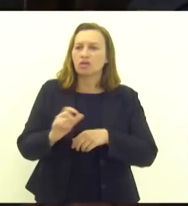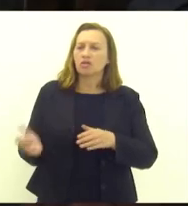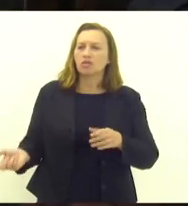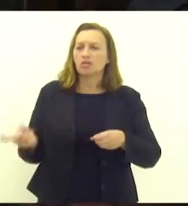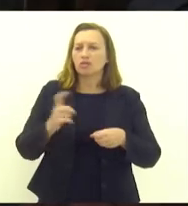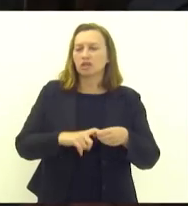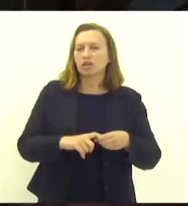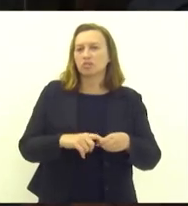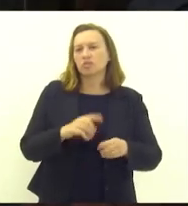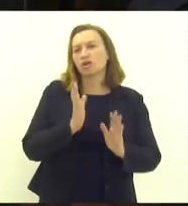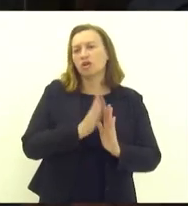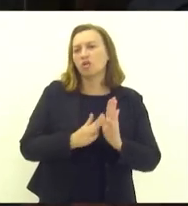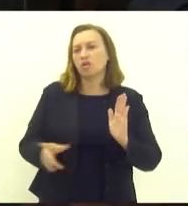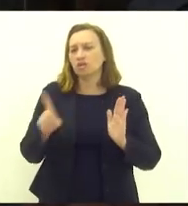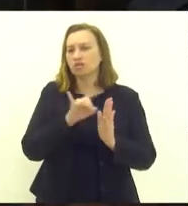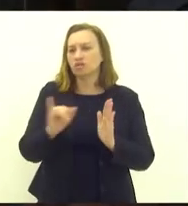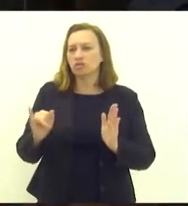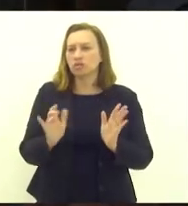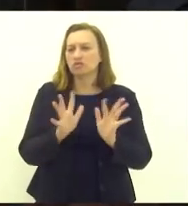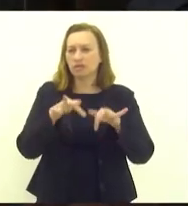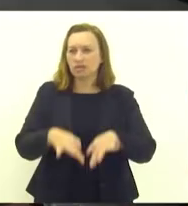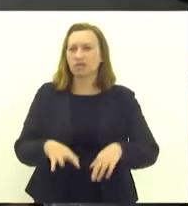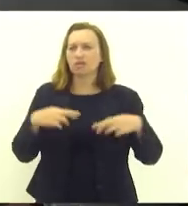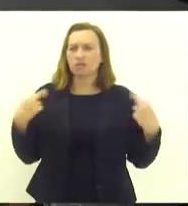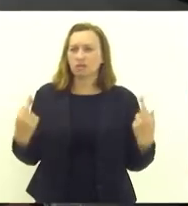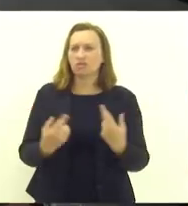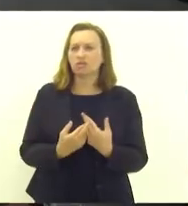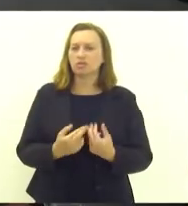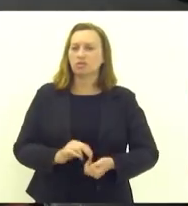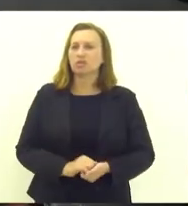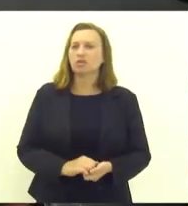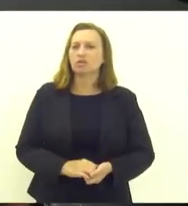com a ordem do dia. Está suspensa a sessão. sessão. E aí Obrigado.